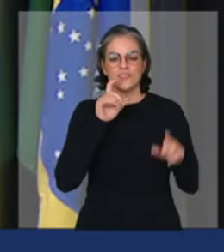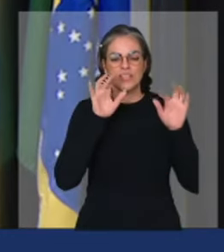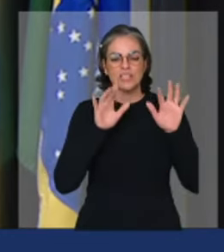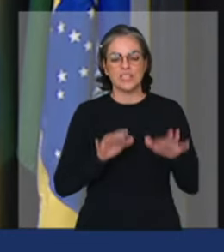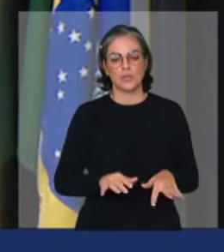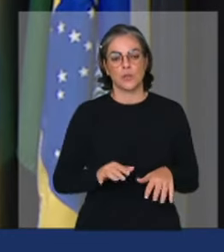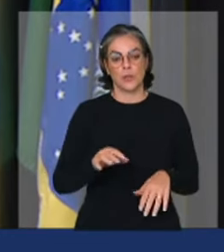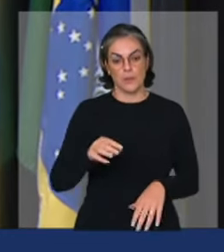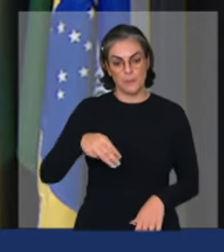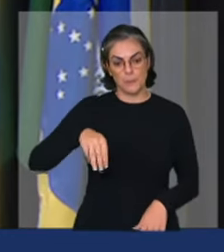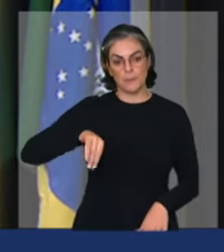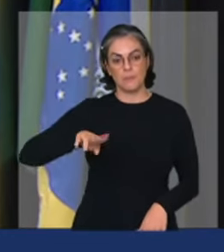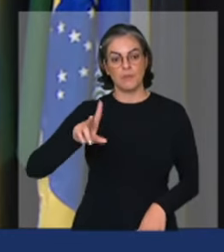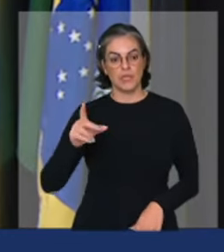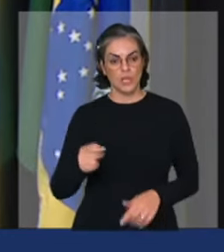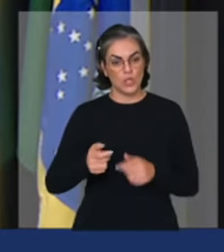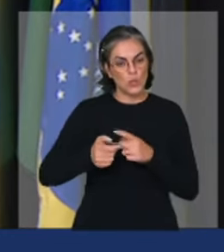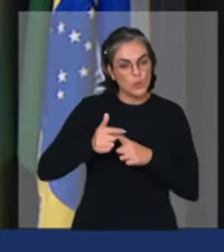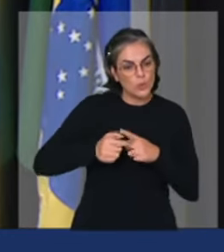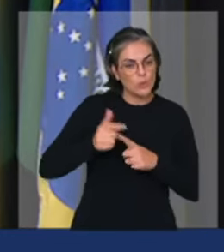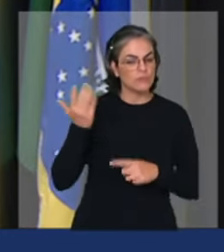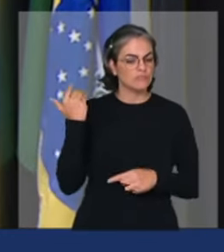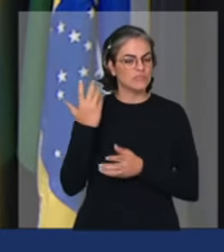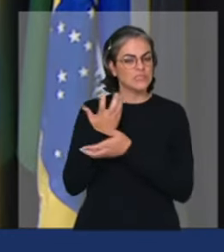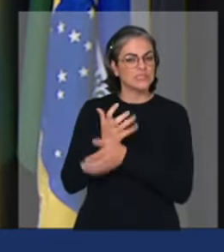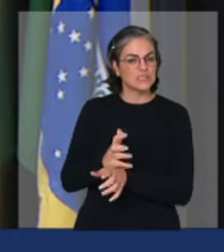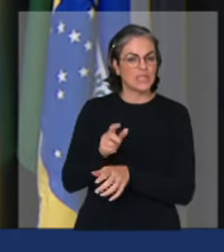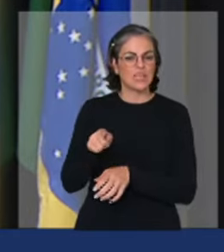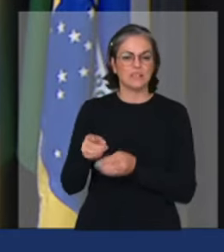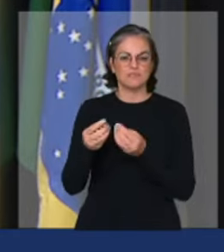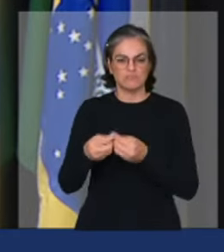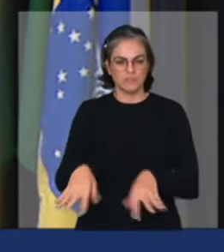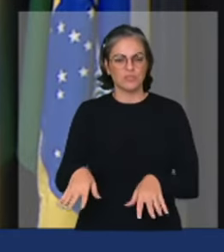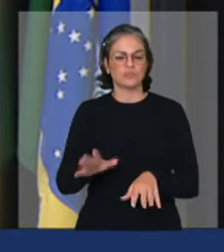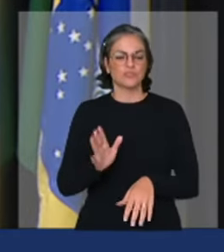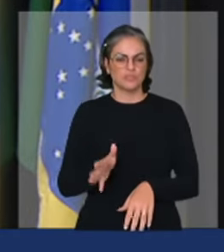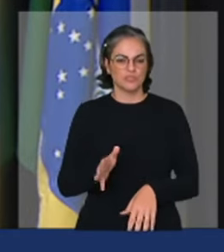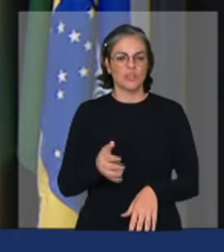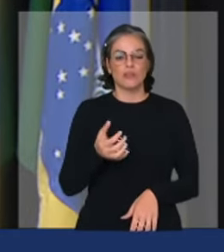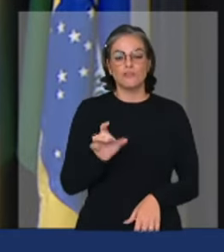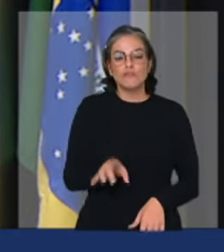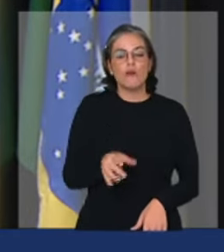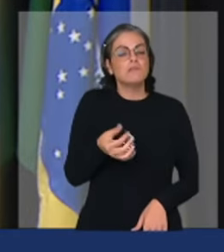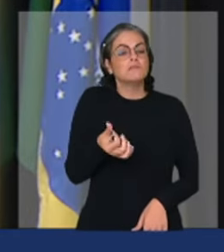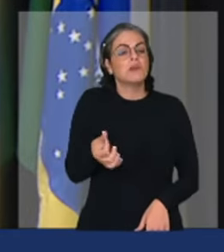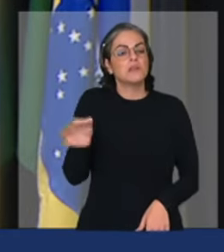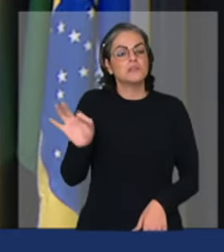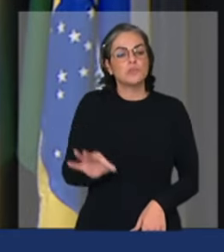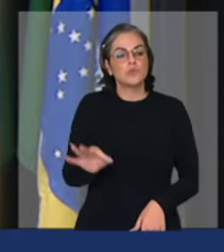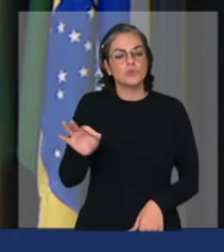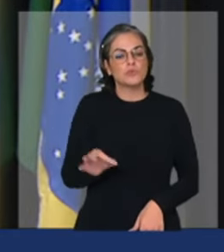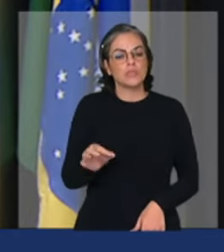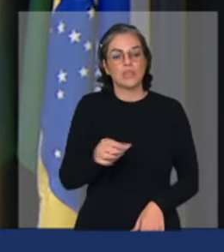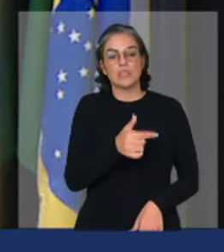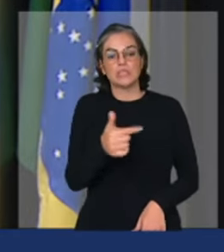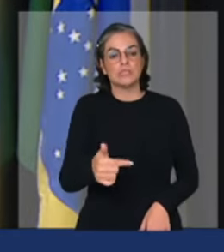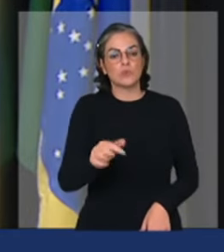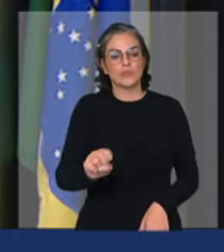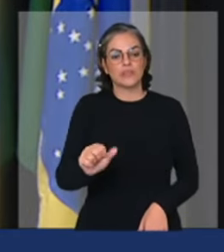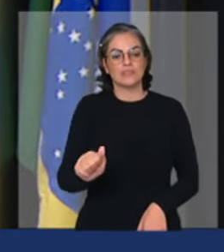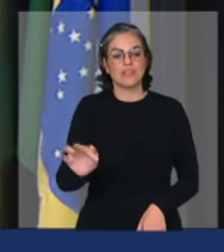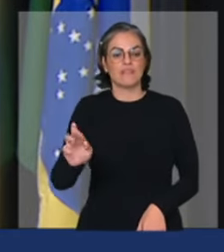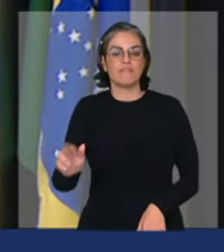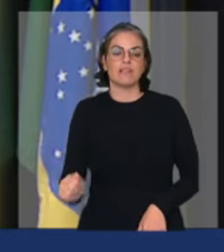sido afetadas pela seca também foram impactadas apenas 6% do milho da segunda safra está em boa